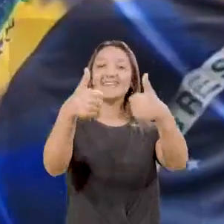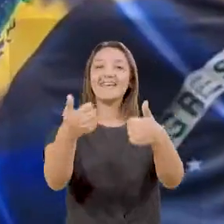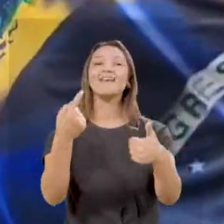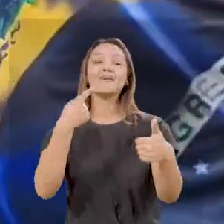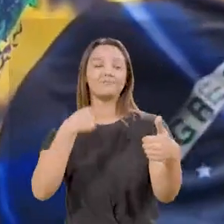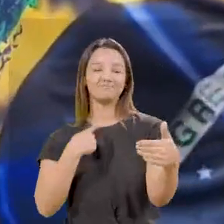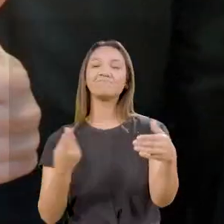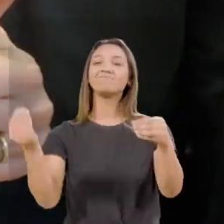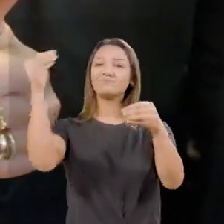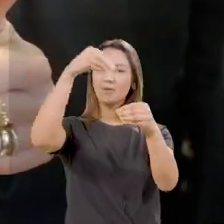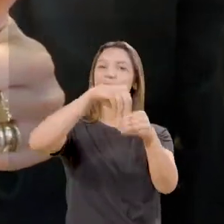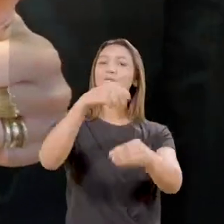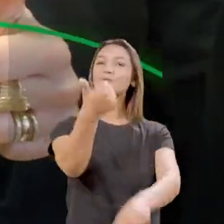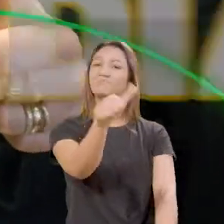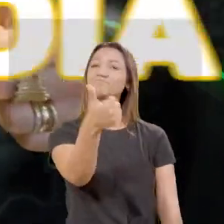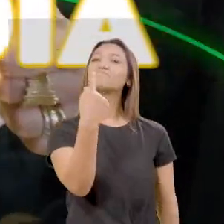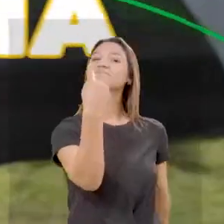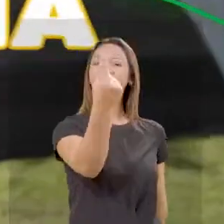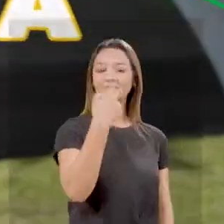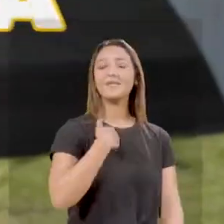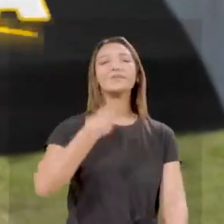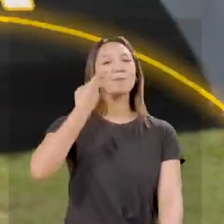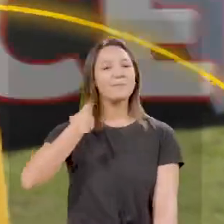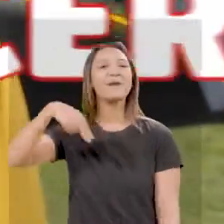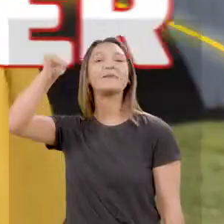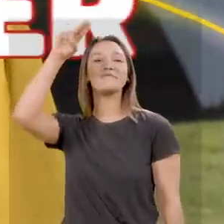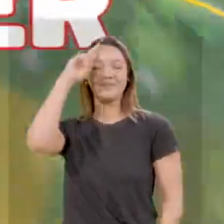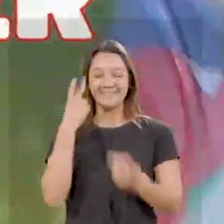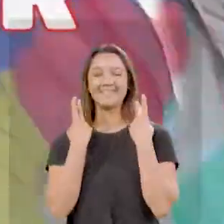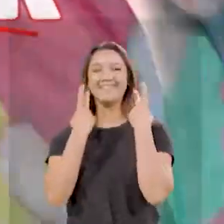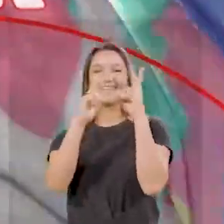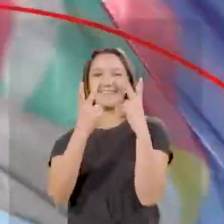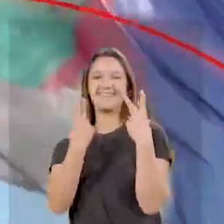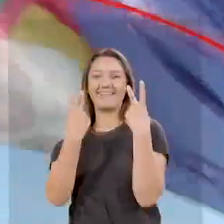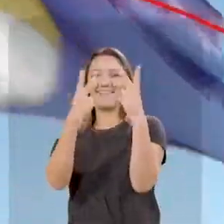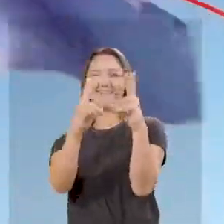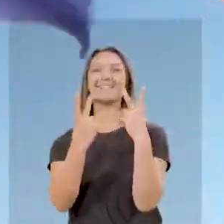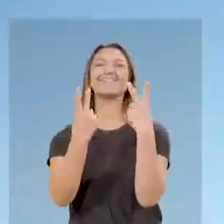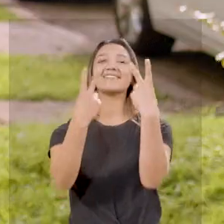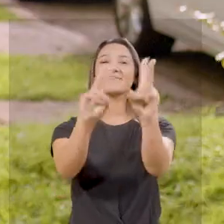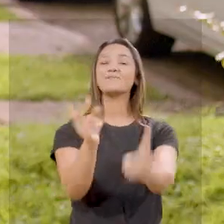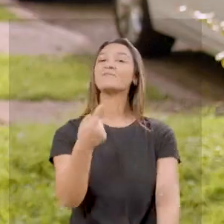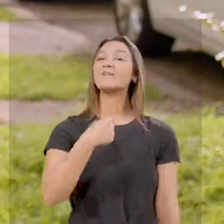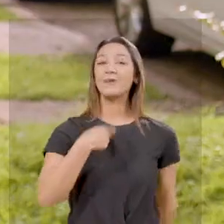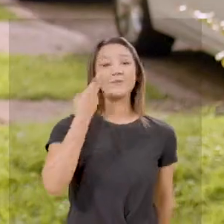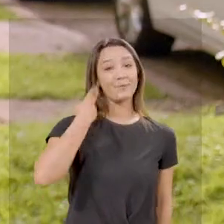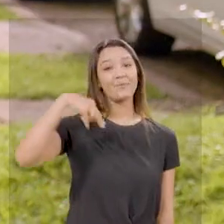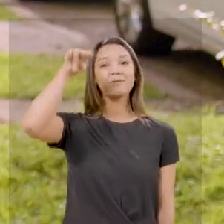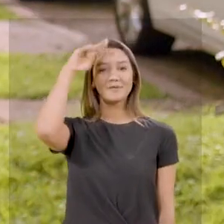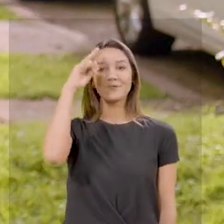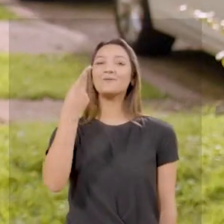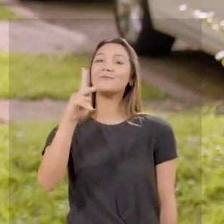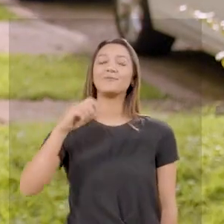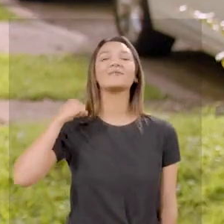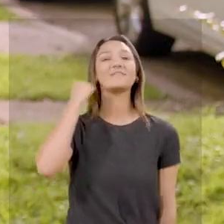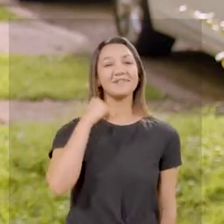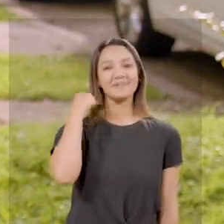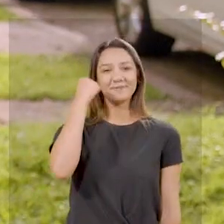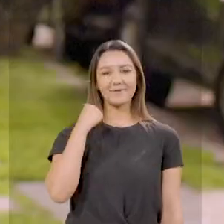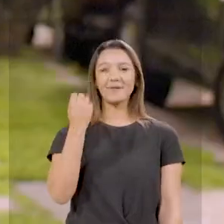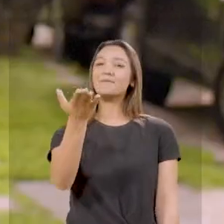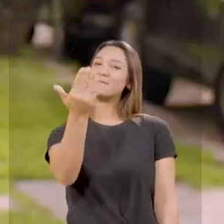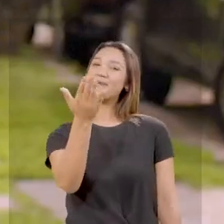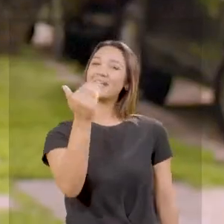Tchê! É 111, é 111, eu vou de Nádia pra vencer. Sou a Comandante Nádia, tua